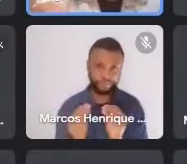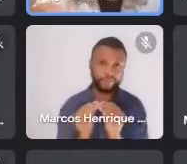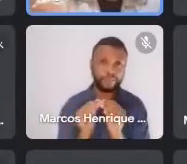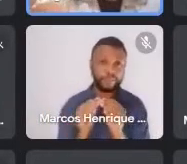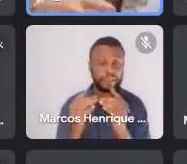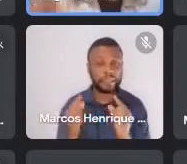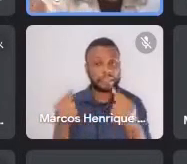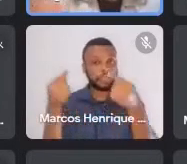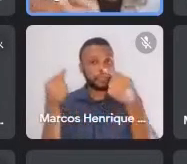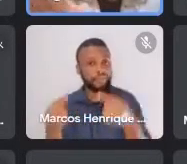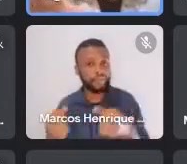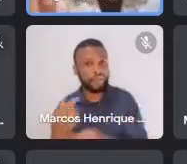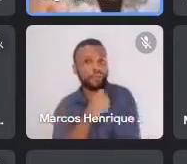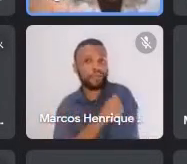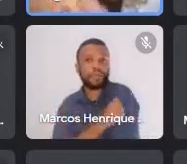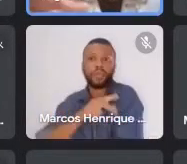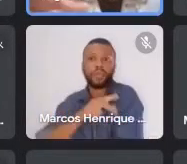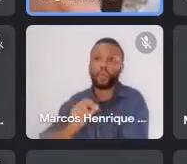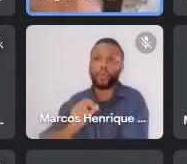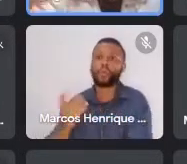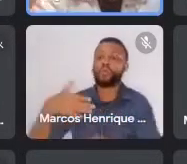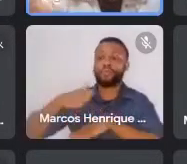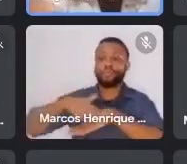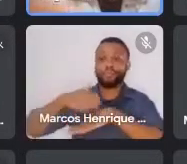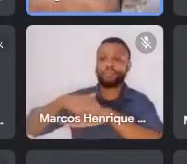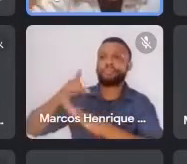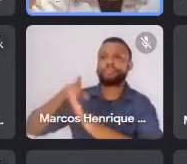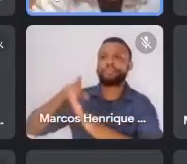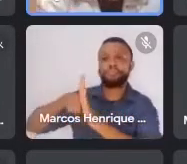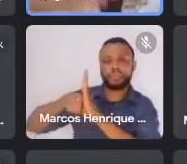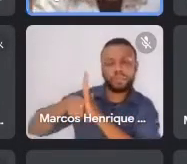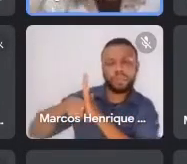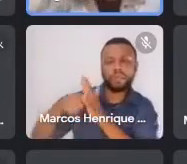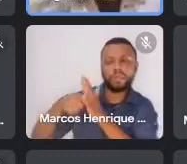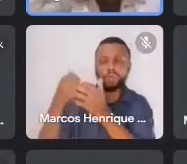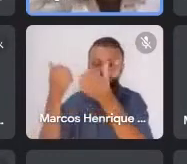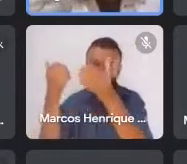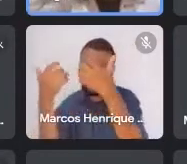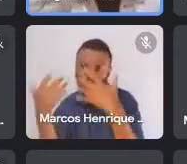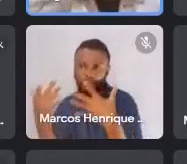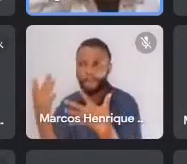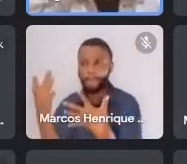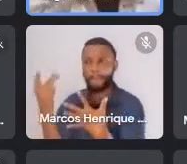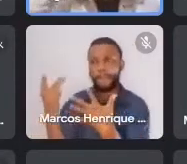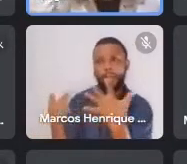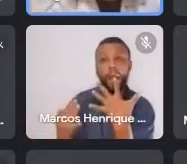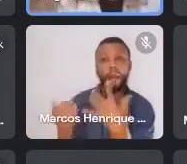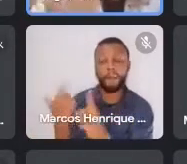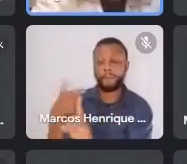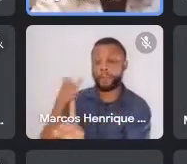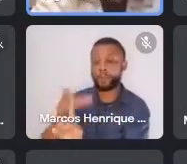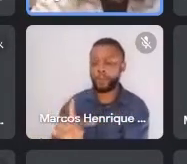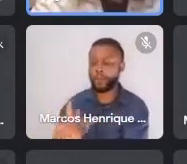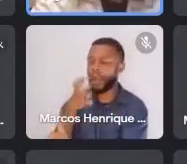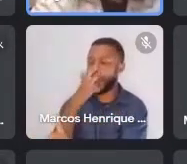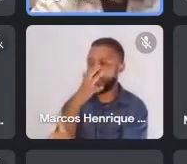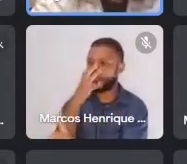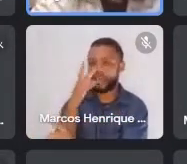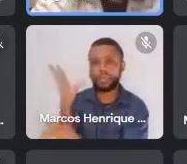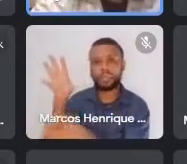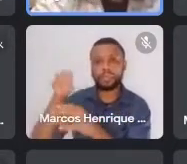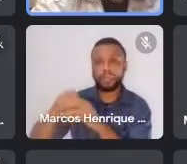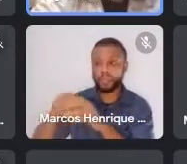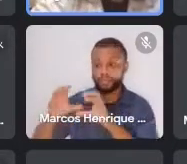os estudantes, procurem descrever aquelas pessoas admiradas na sua comunidade, né? Pode